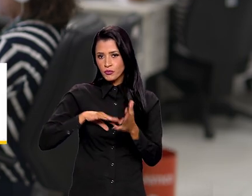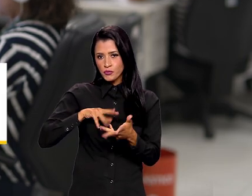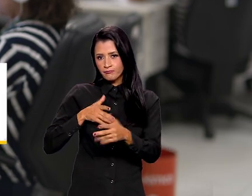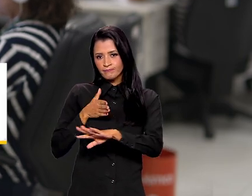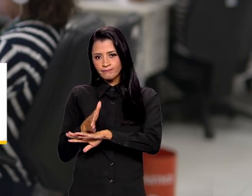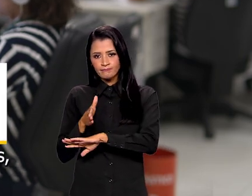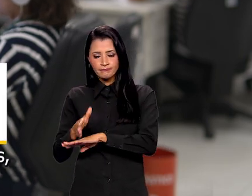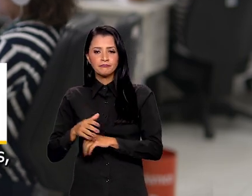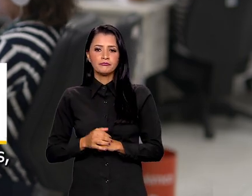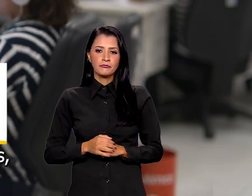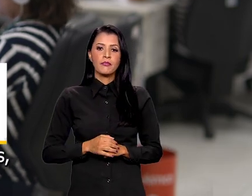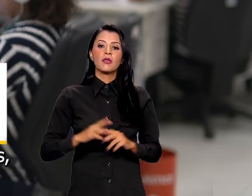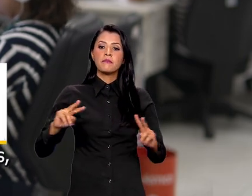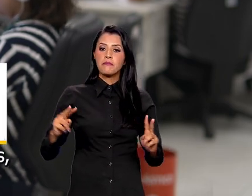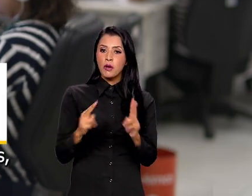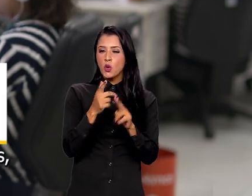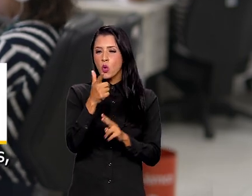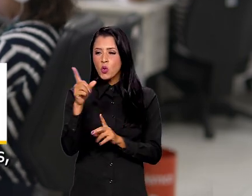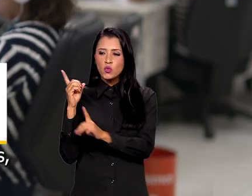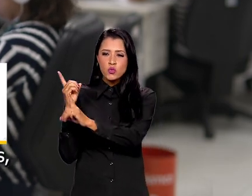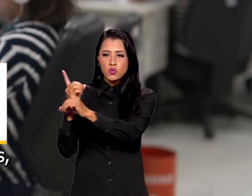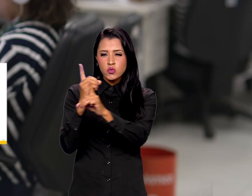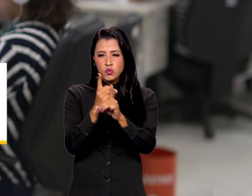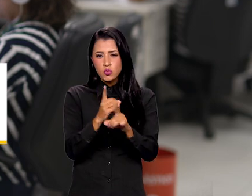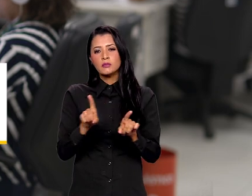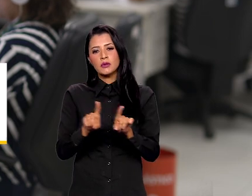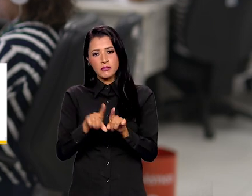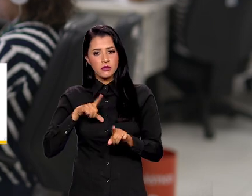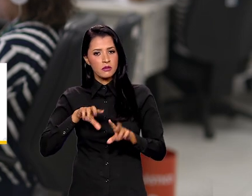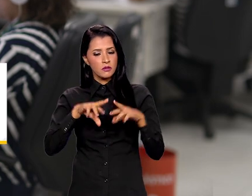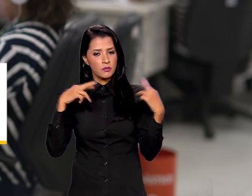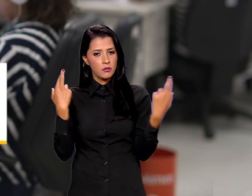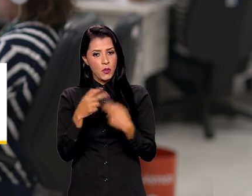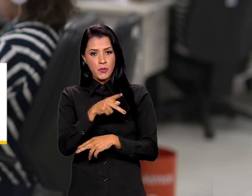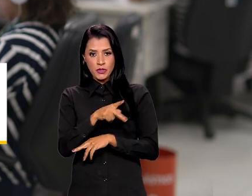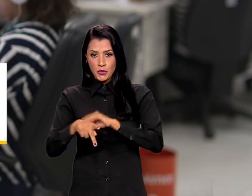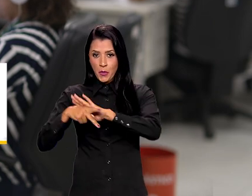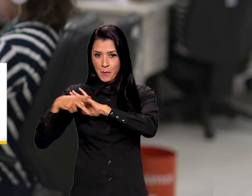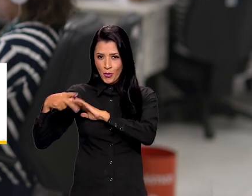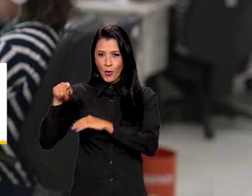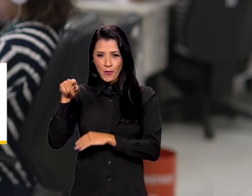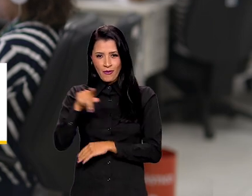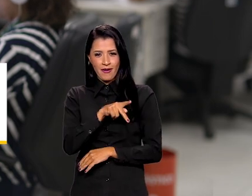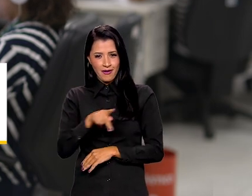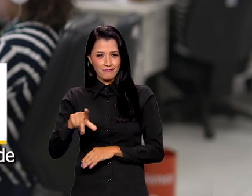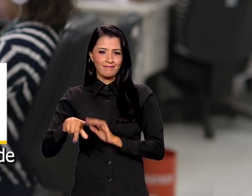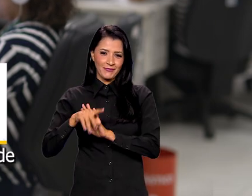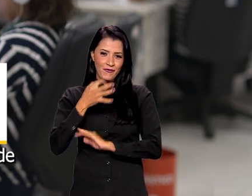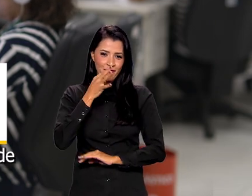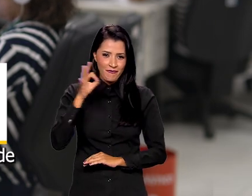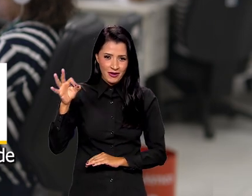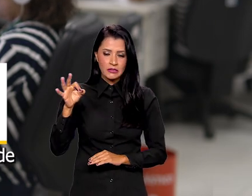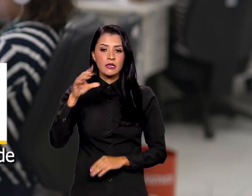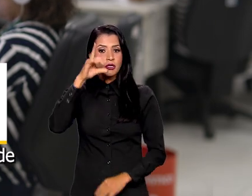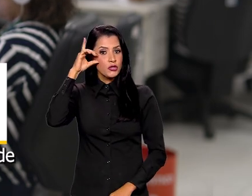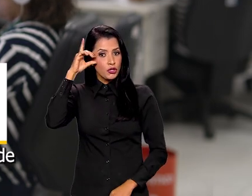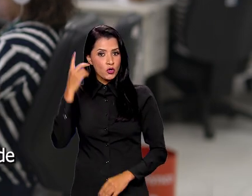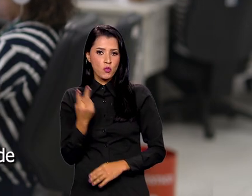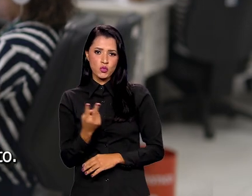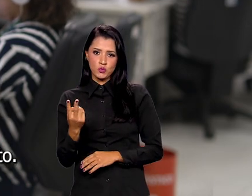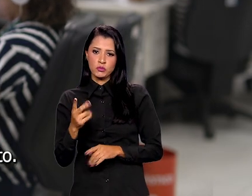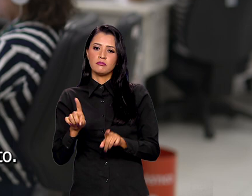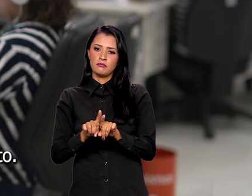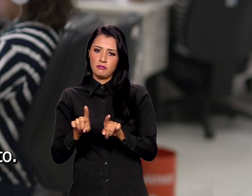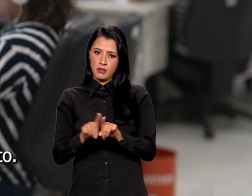internacional. Em Paris, entre outros encontros, ele tem reunião com o presidente da França, Emmanuel Macron, e com Dilma Rousseff,